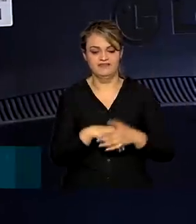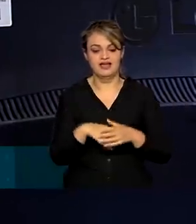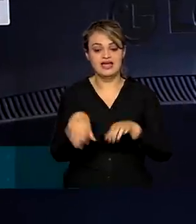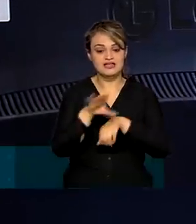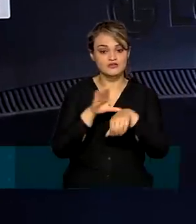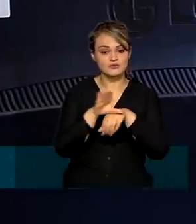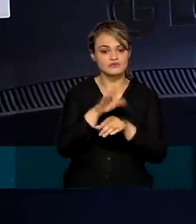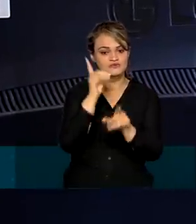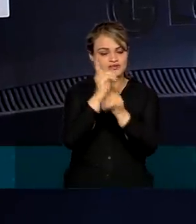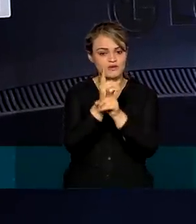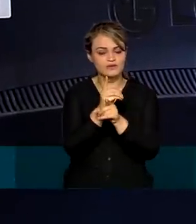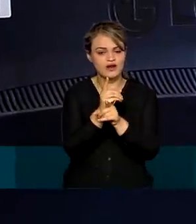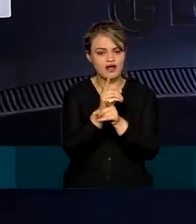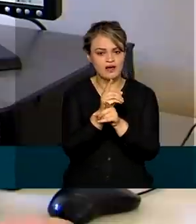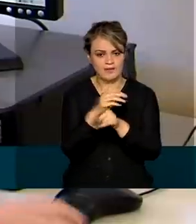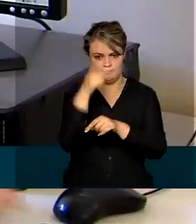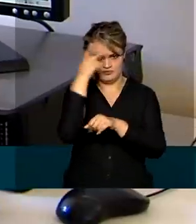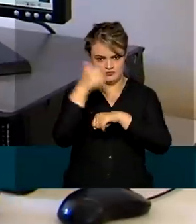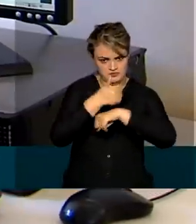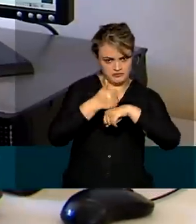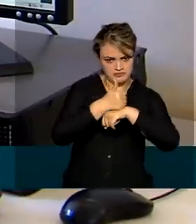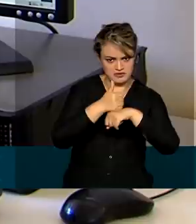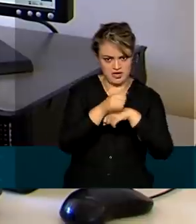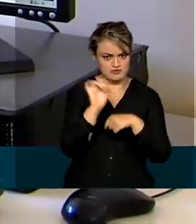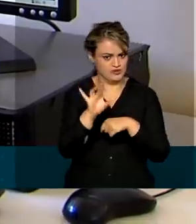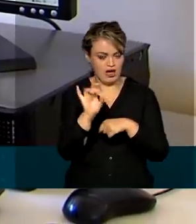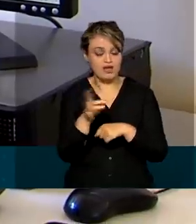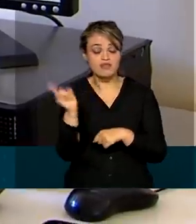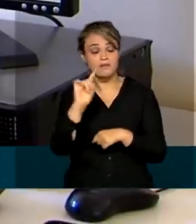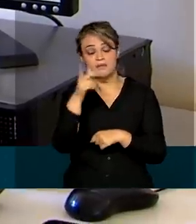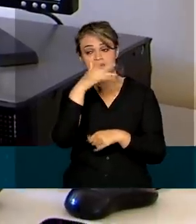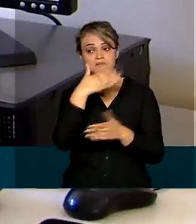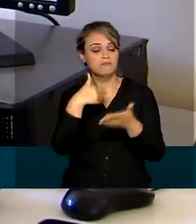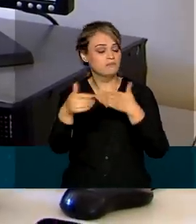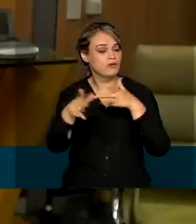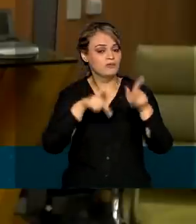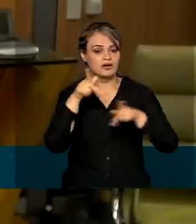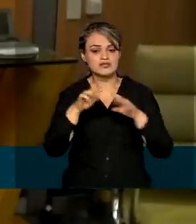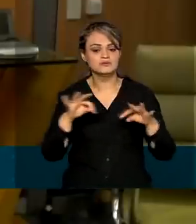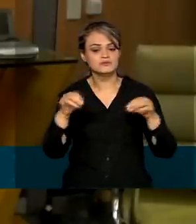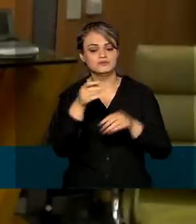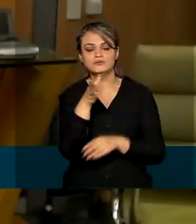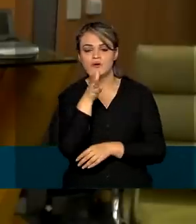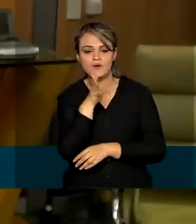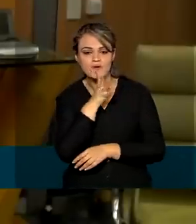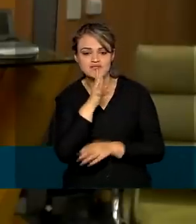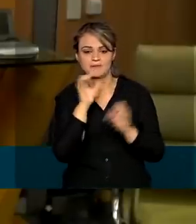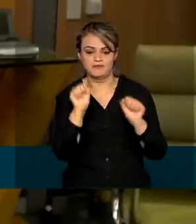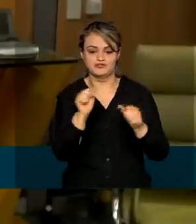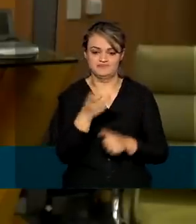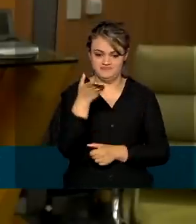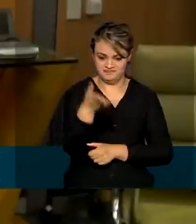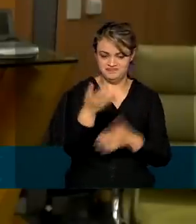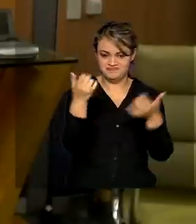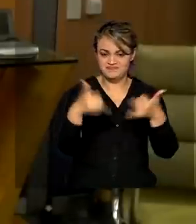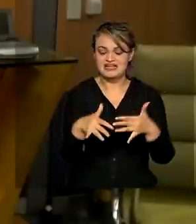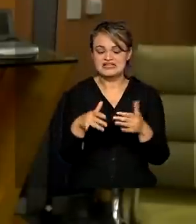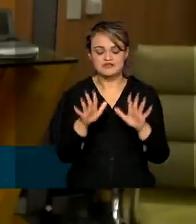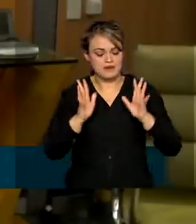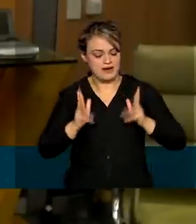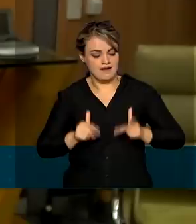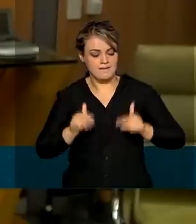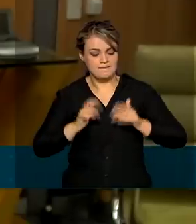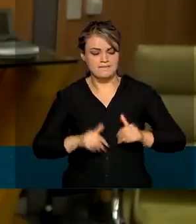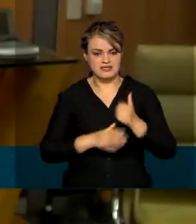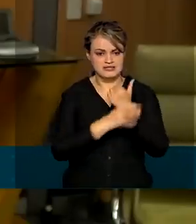disponíveis não só para profissionais de turismo, mas para toda a população. Um deles, inclusive, Higienização e Segurança